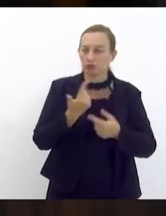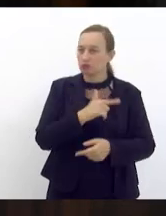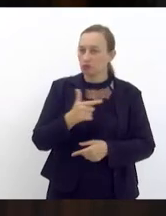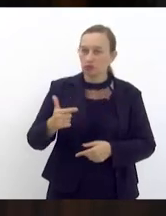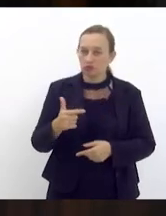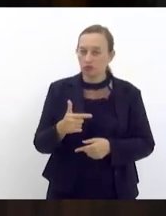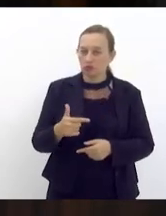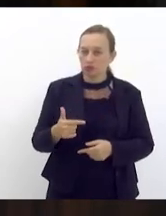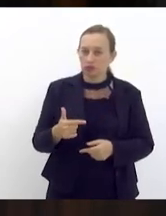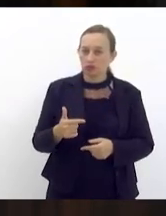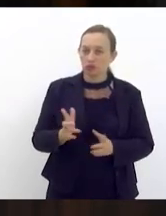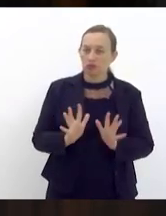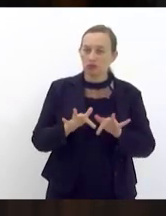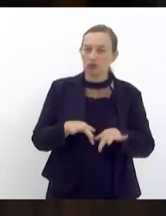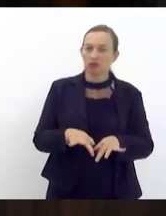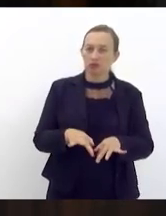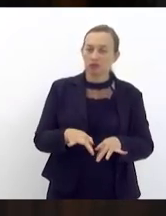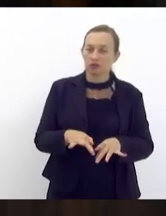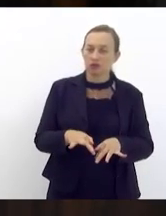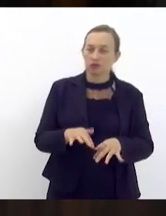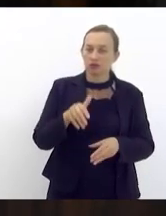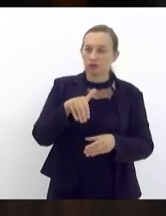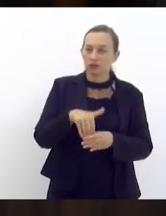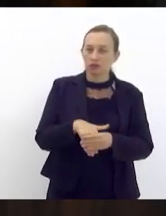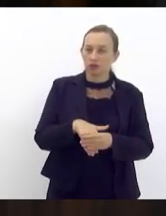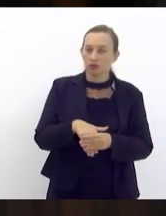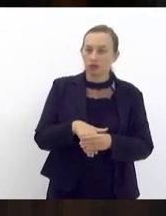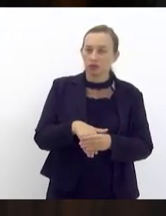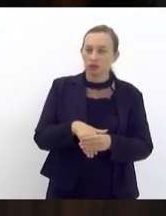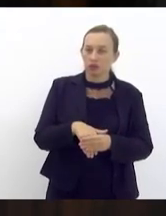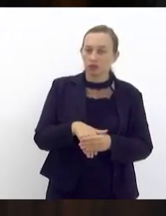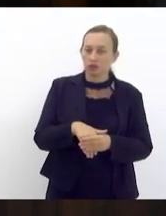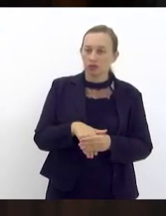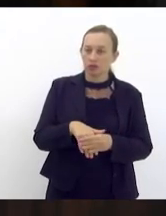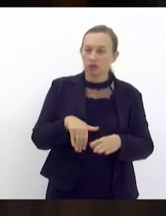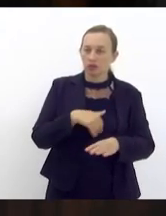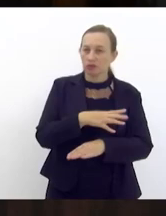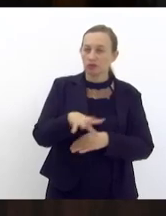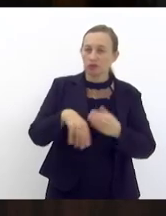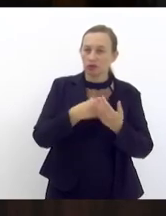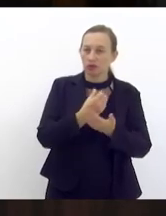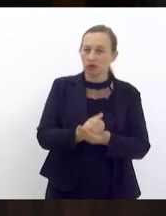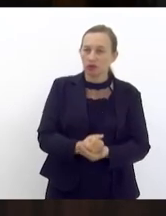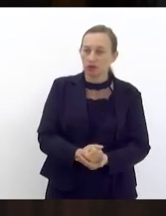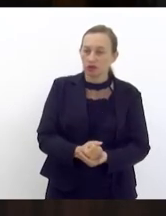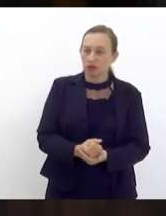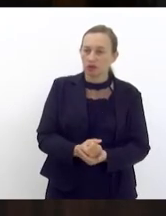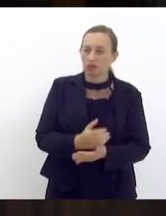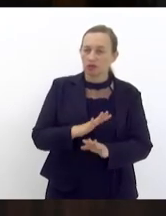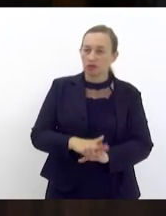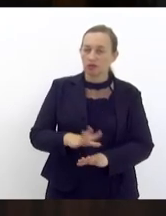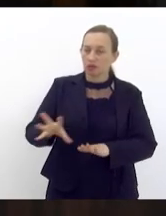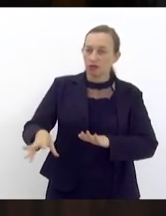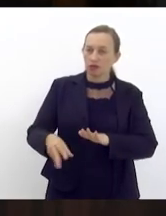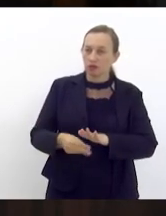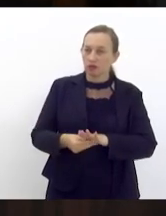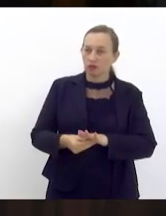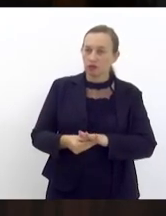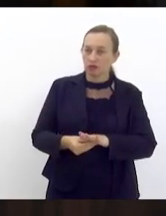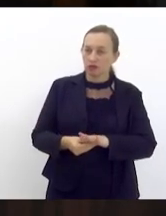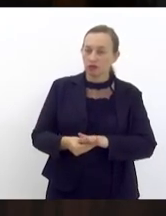havendo com quem queira discutir encerrada a discussão em votação a emenda de redação